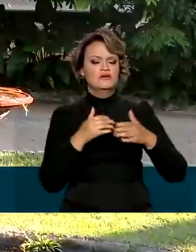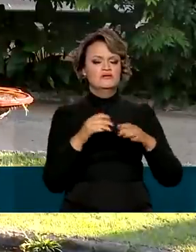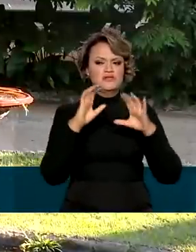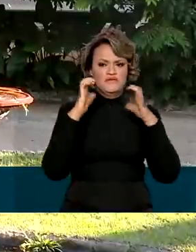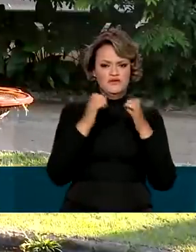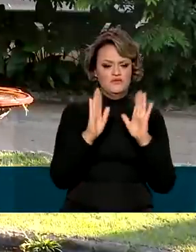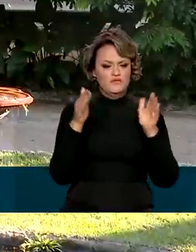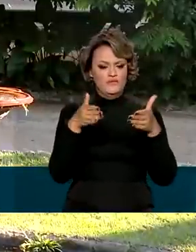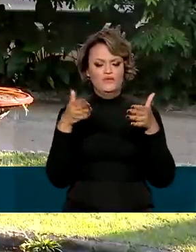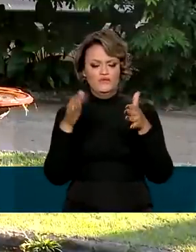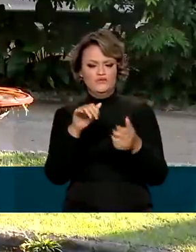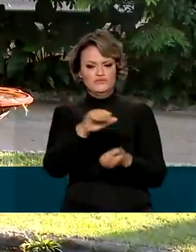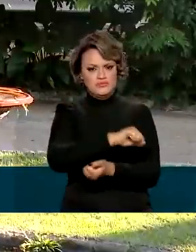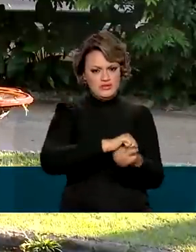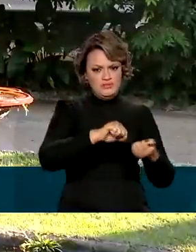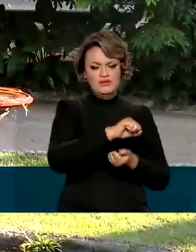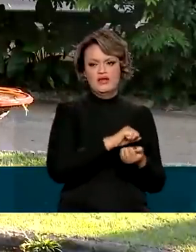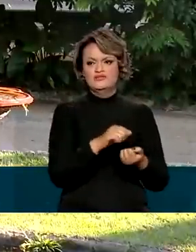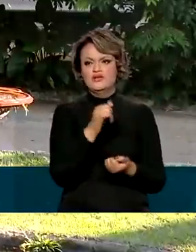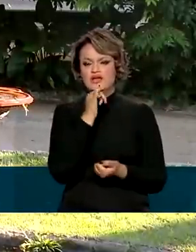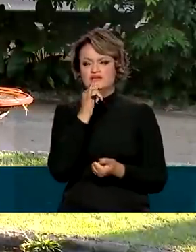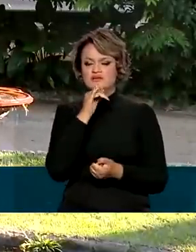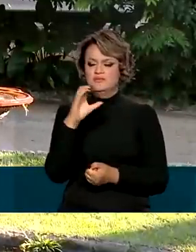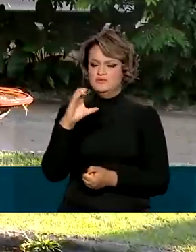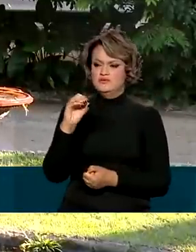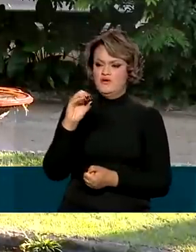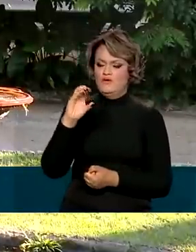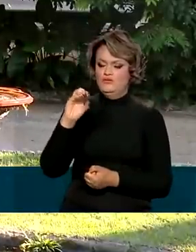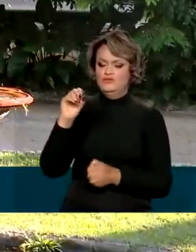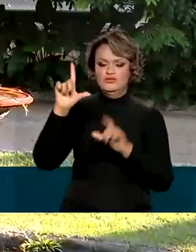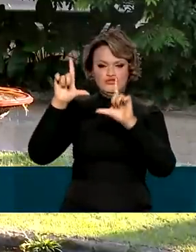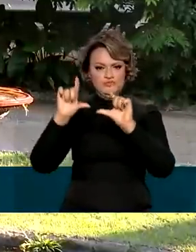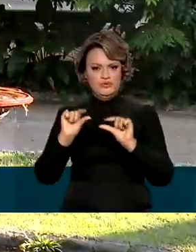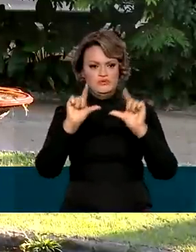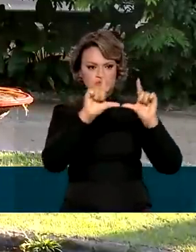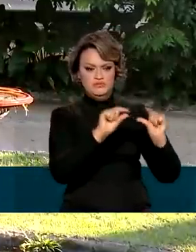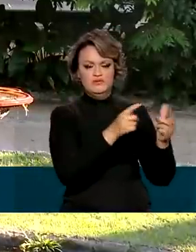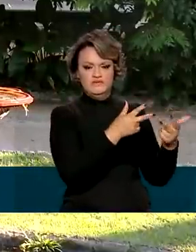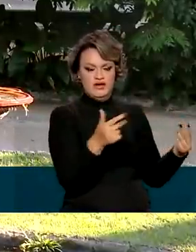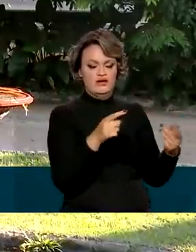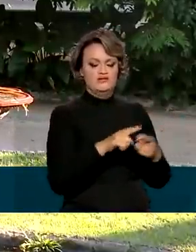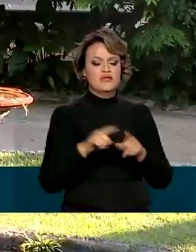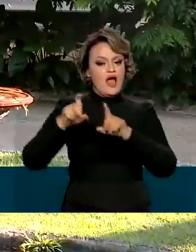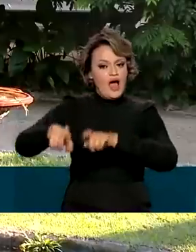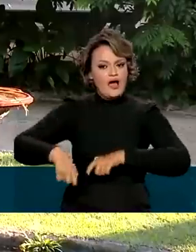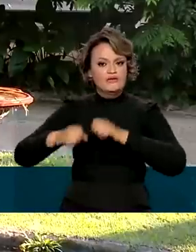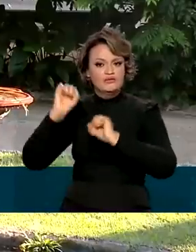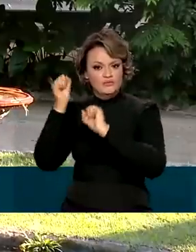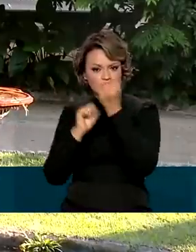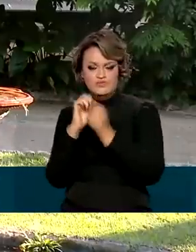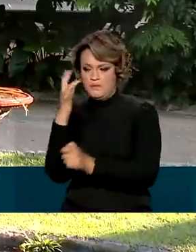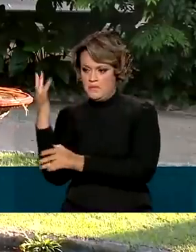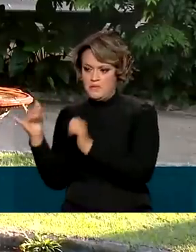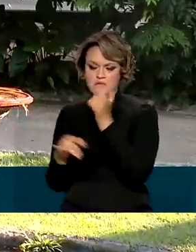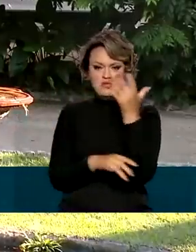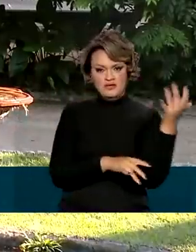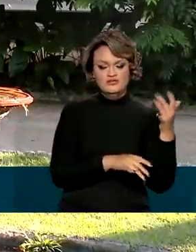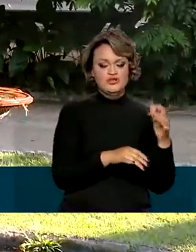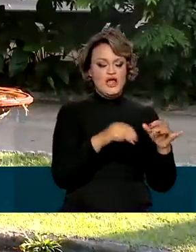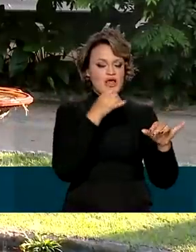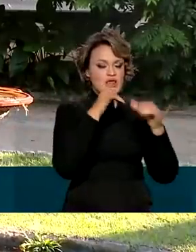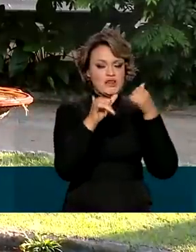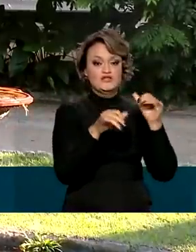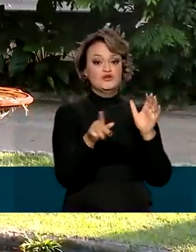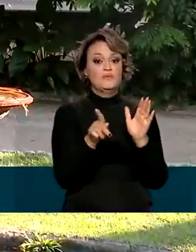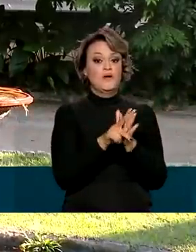com foco em sustentabilidade, como a descarbonização no setor de óleo e gás, agroindústria e meio ambiente e energia